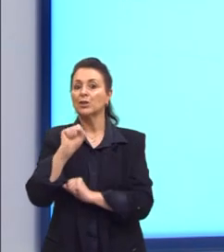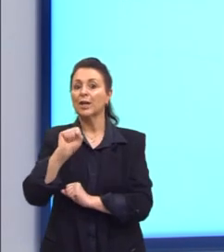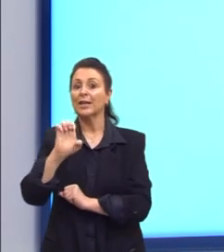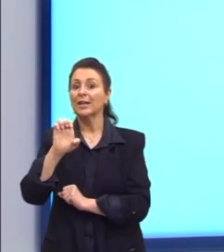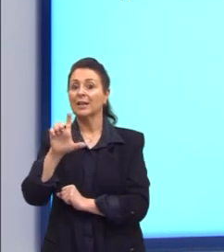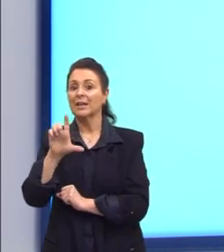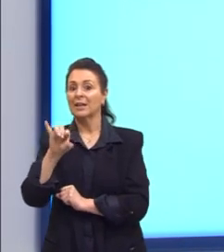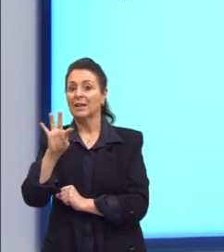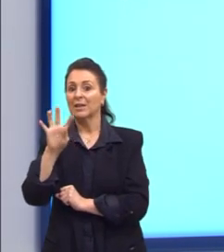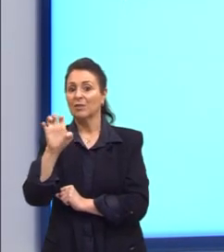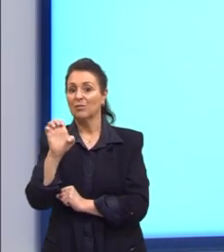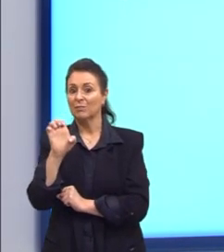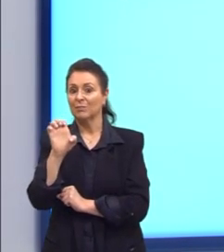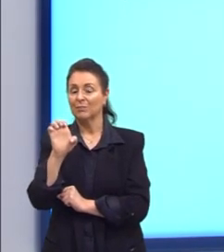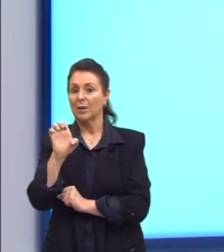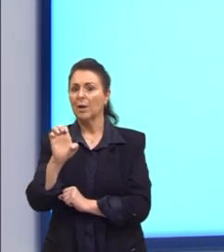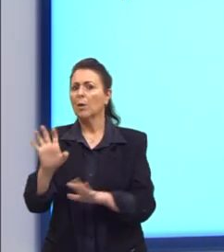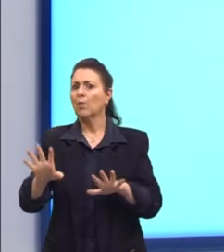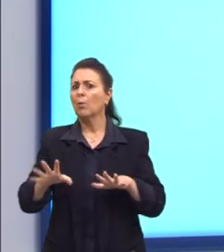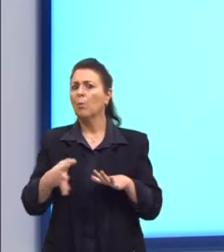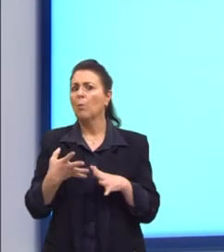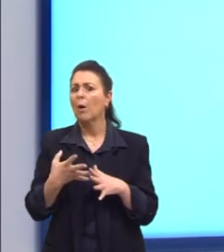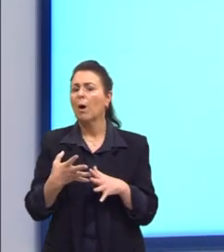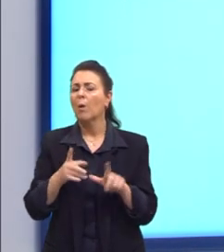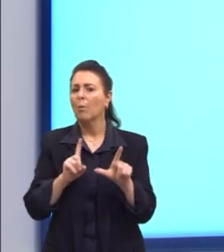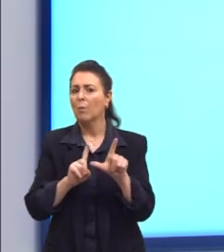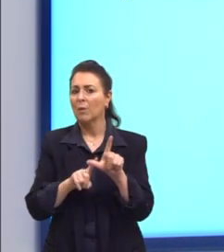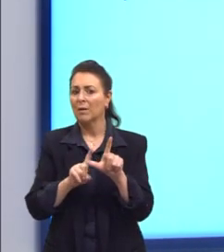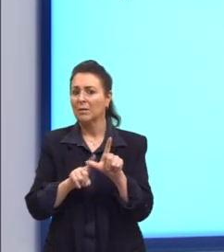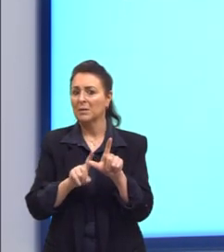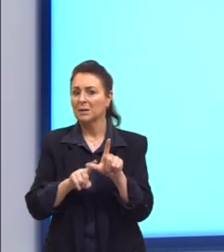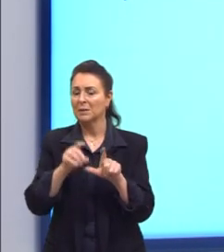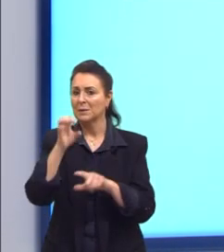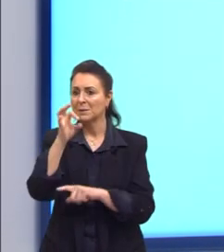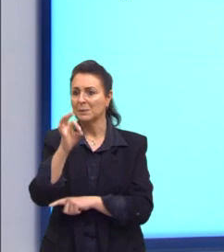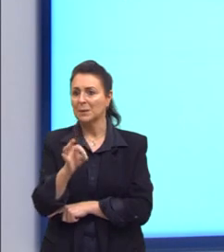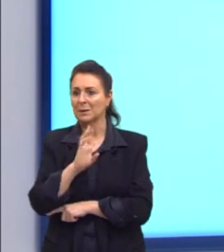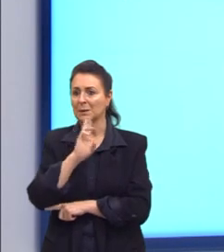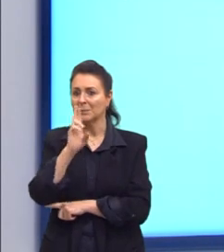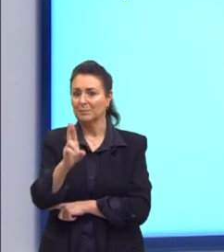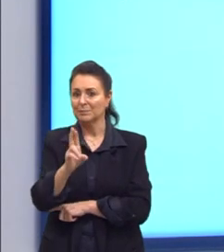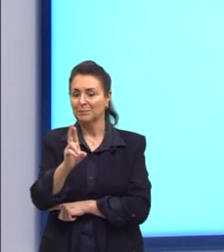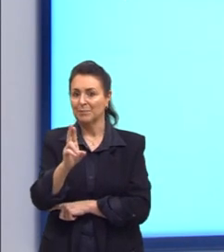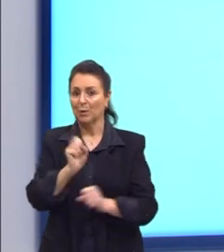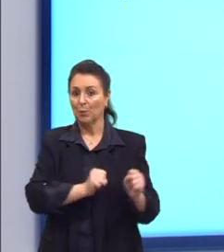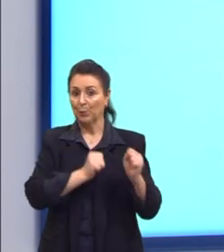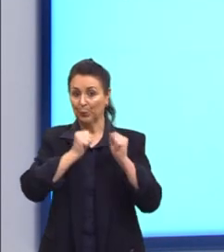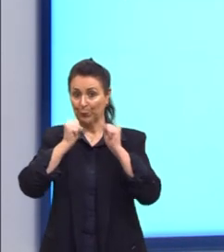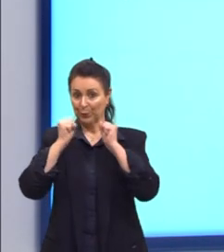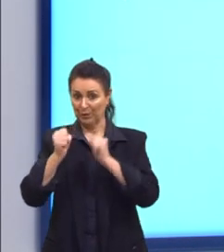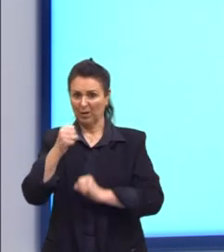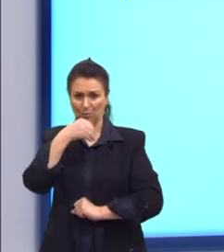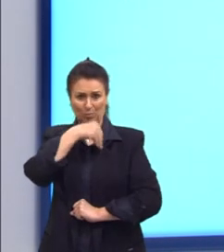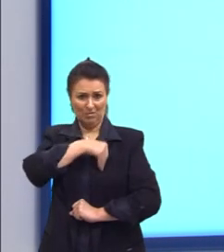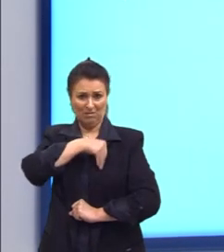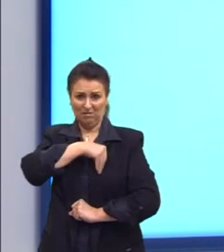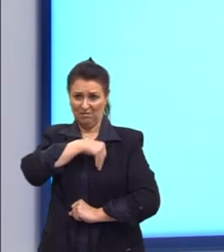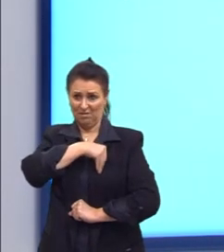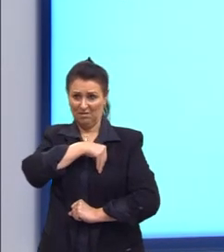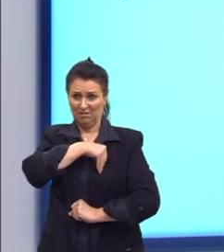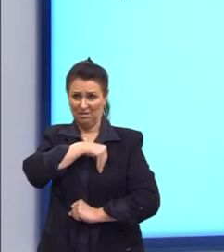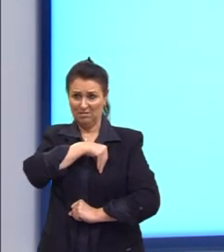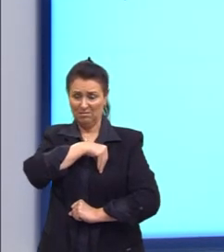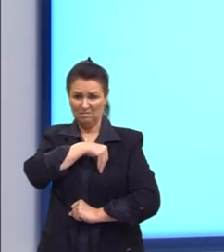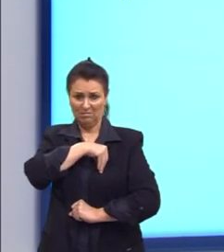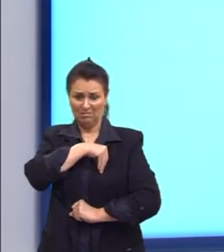não é mesmo? Então, vamos ver qual opção aqui fala isso. Então, visava assegurar o poder dos assalariados urbanos, dos